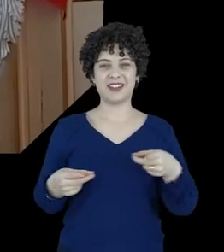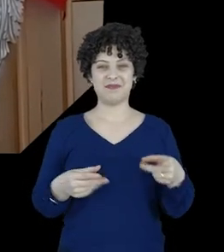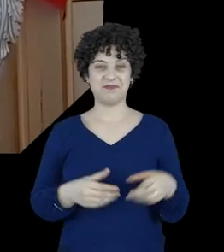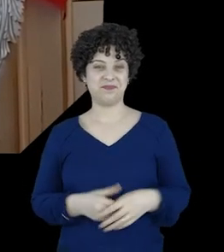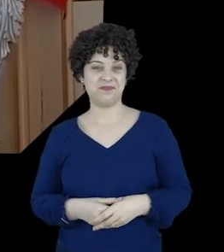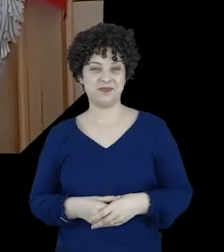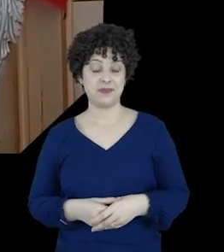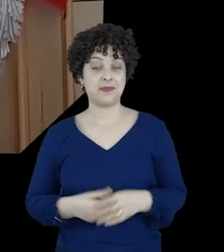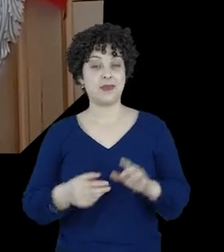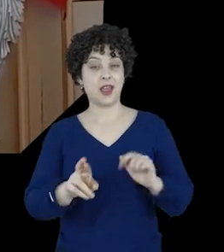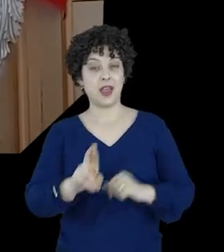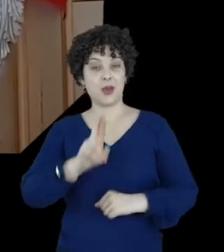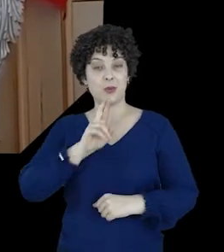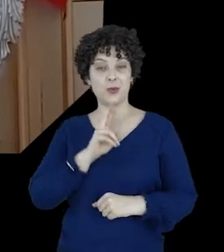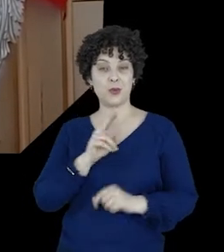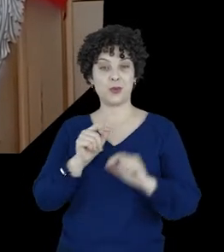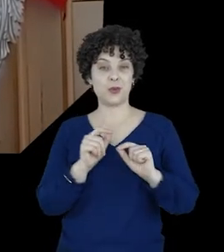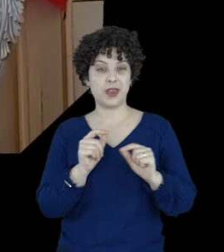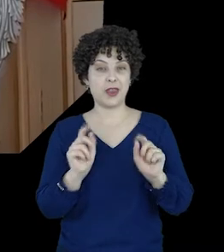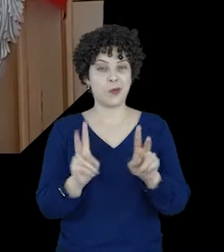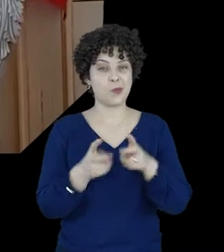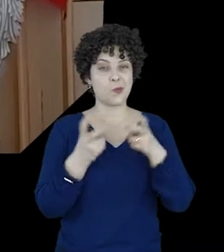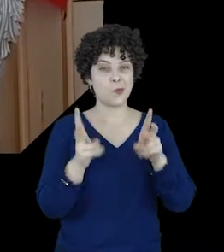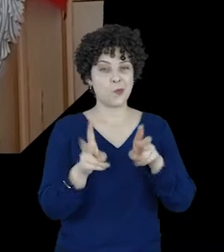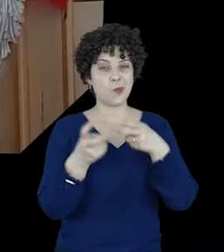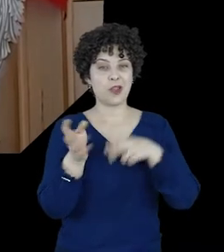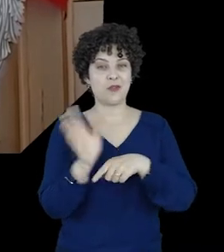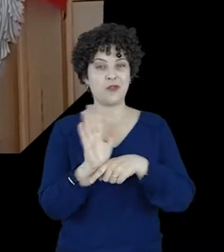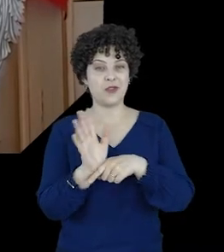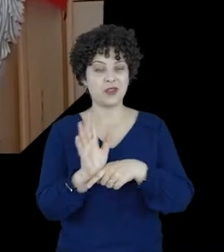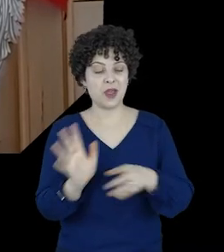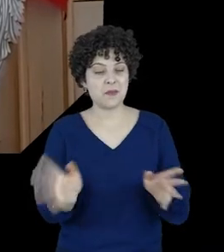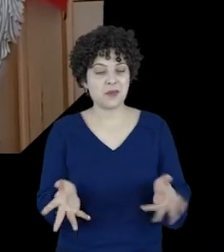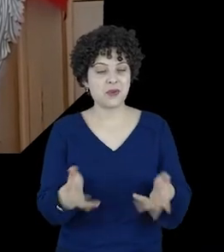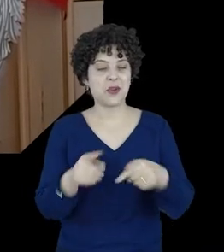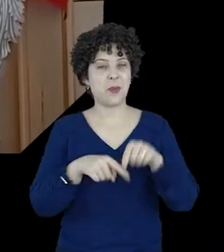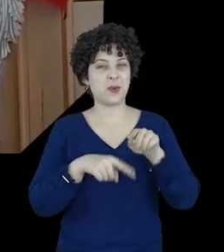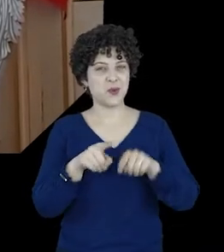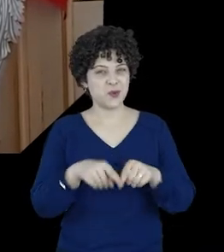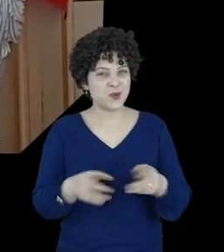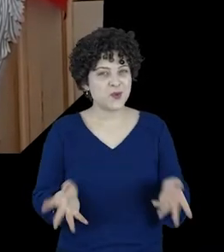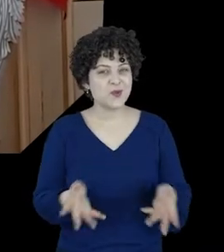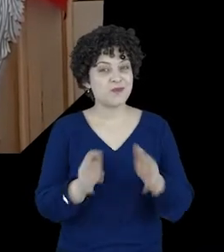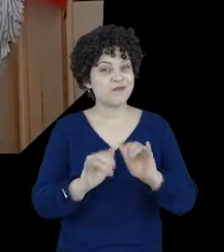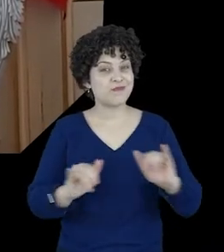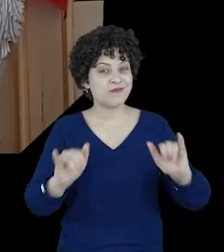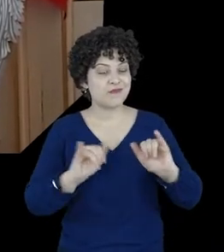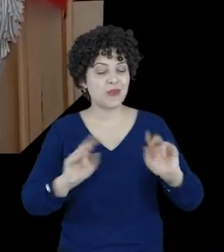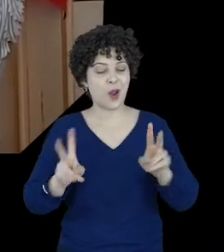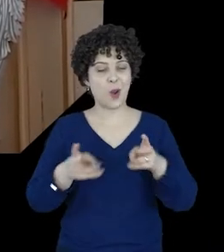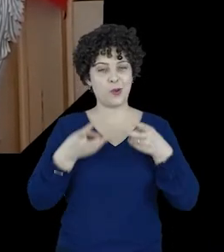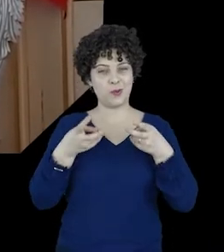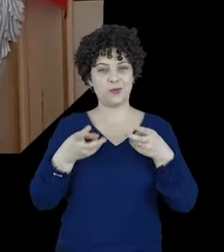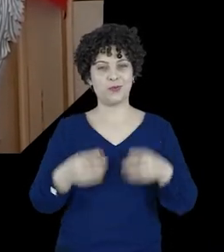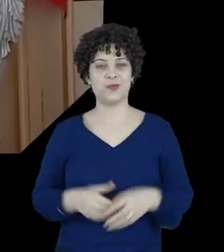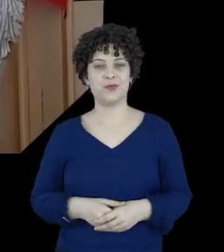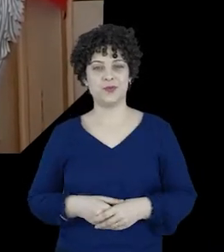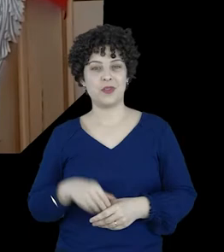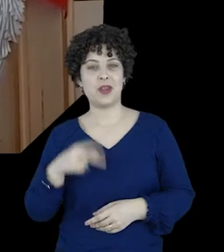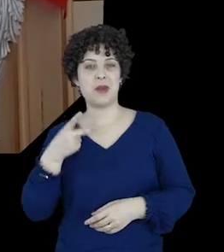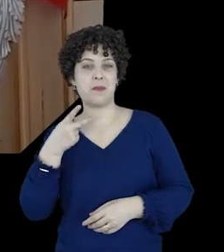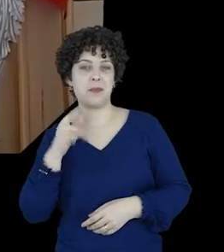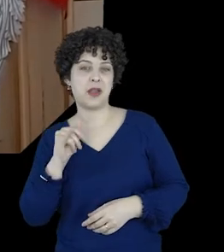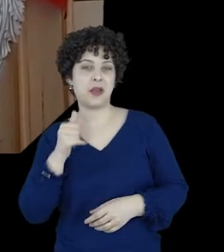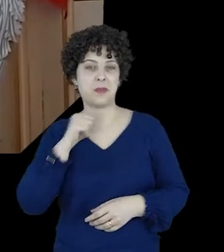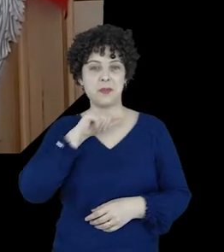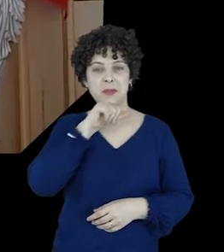e, como resultado, monetizar os vídeos, promover produtos e gerar lucro. Pais